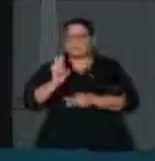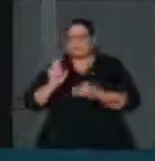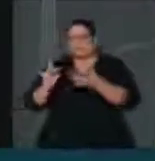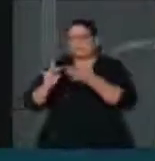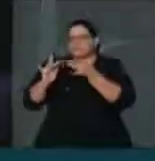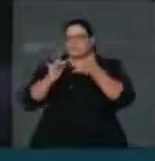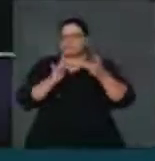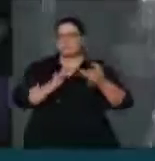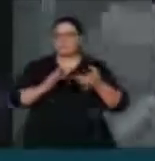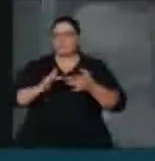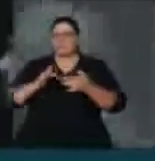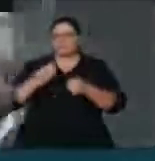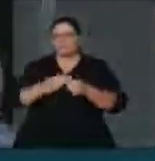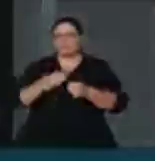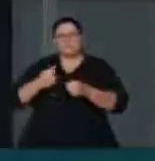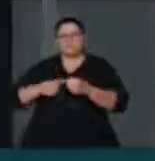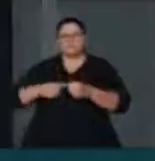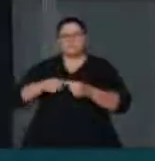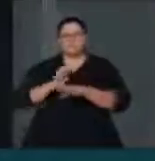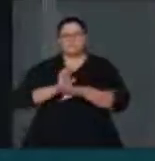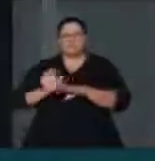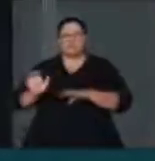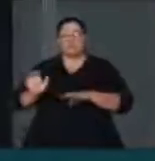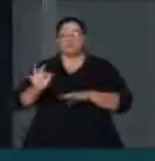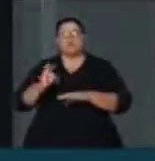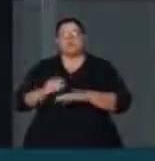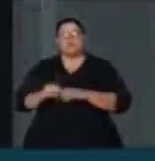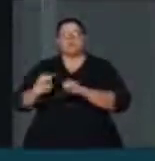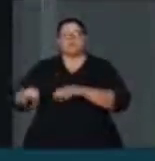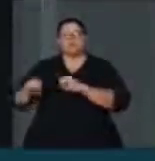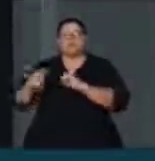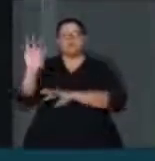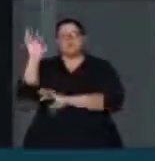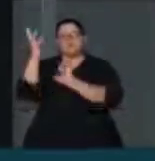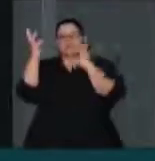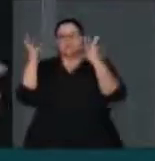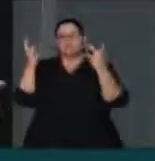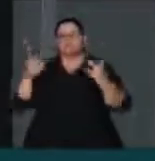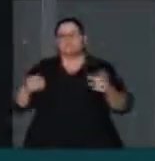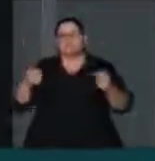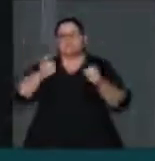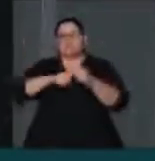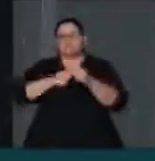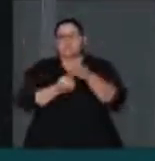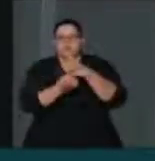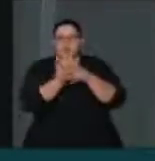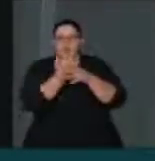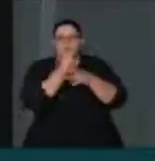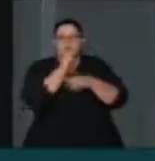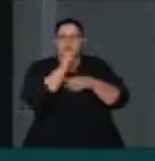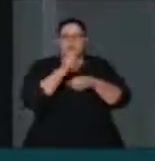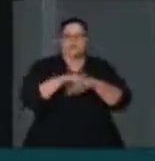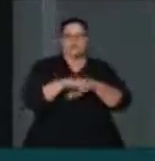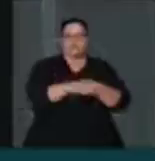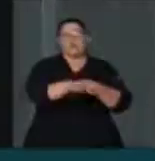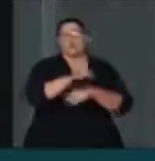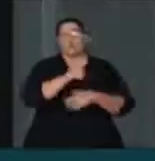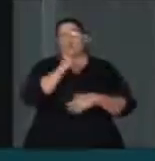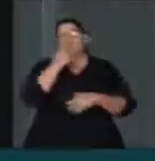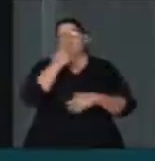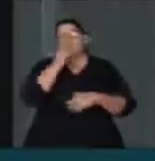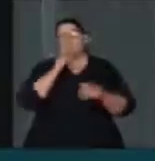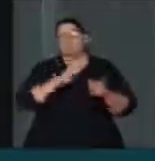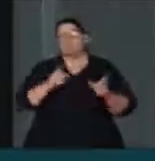com os municípios para educação ambiental e revitalização dos nossos mananciais. Aí nós teremos muita energia e muita água.